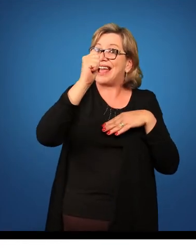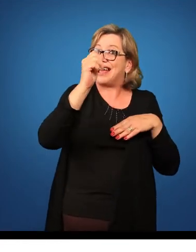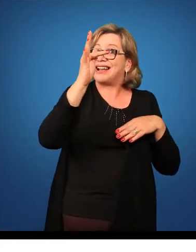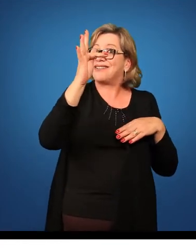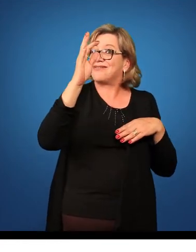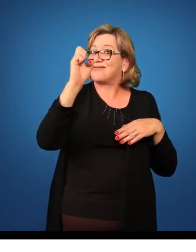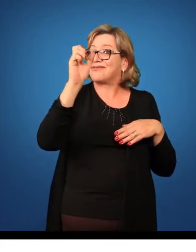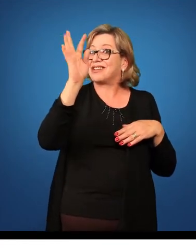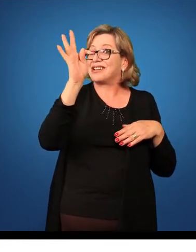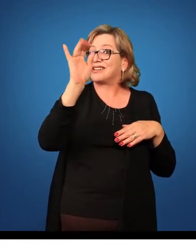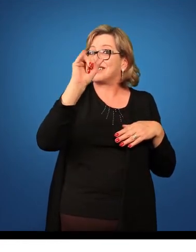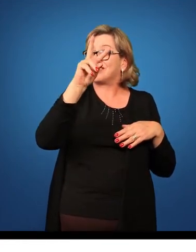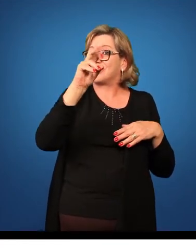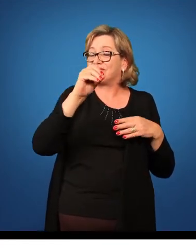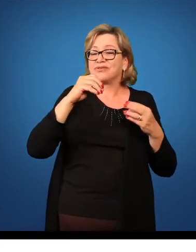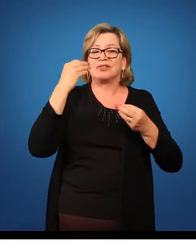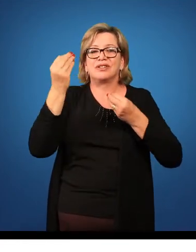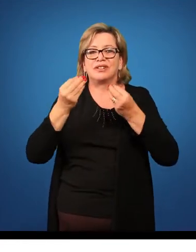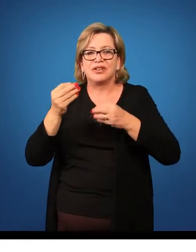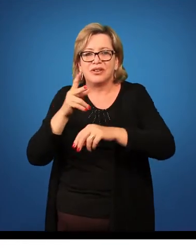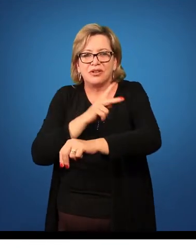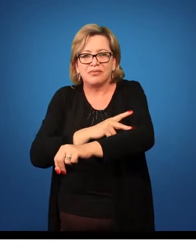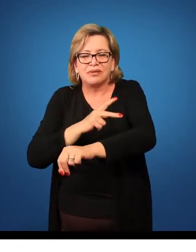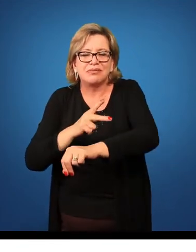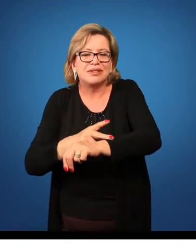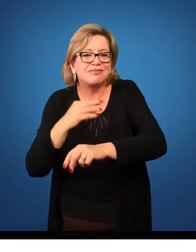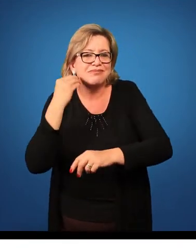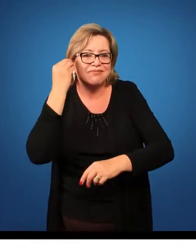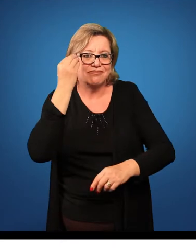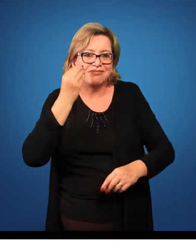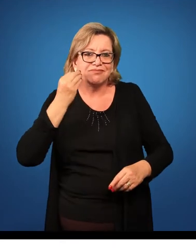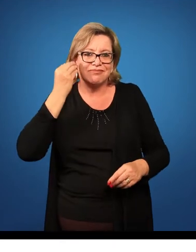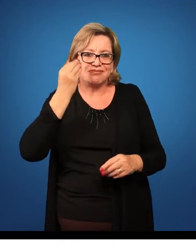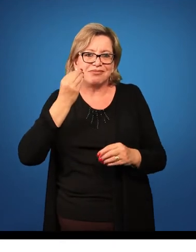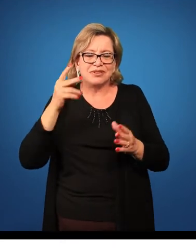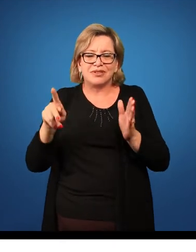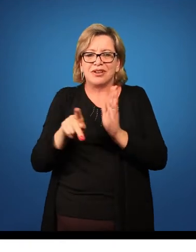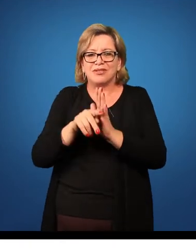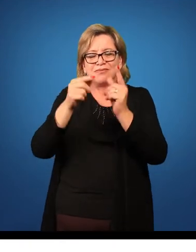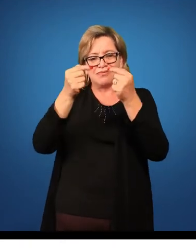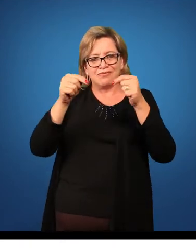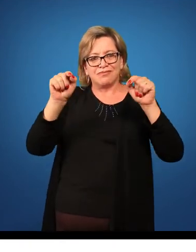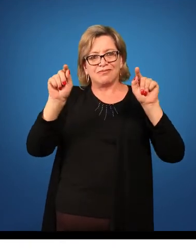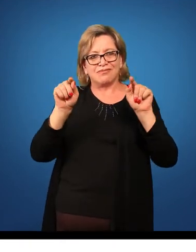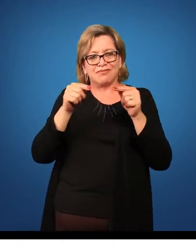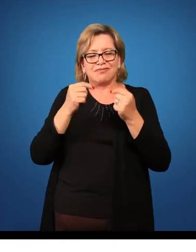proposta de uma pedagogia experimental no campo da música.